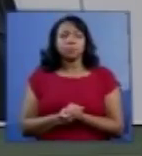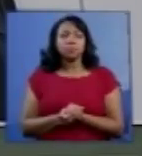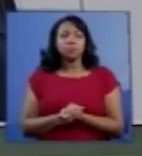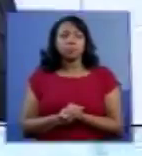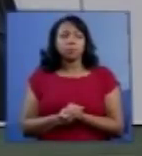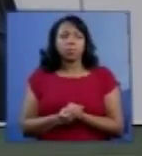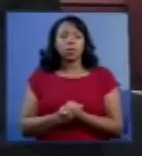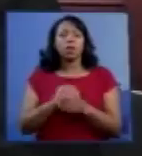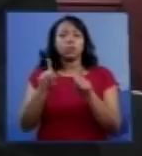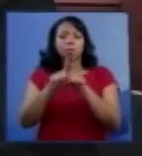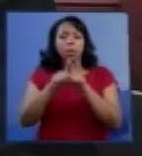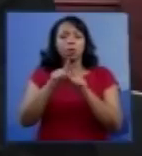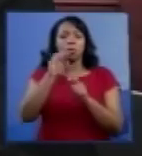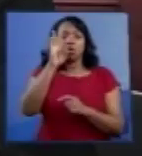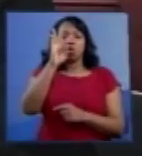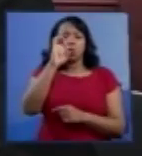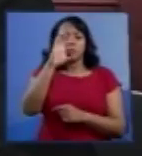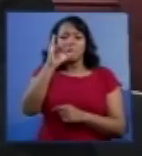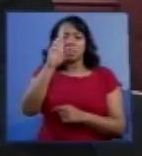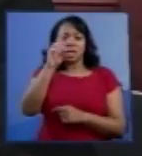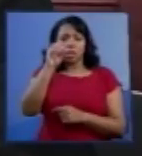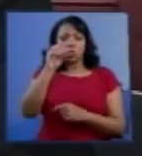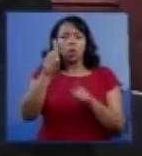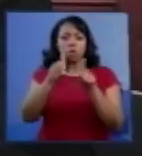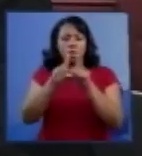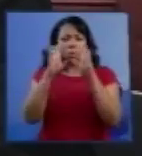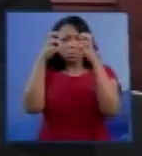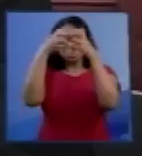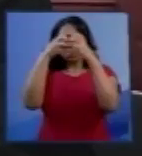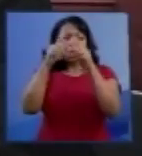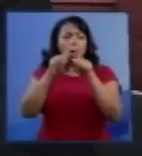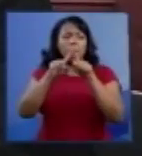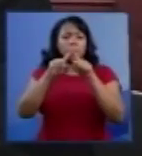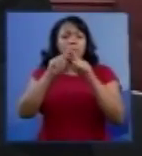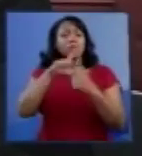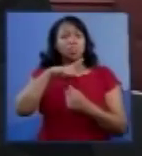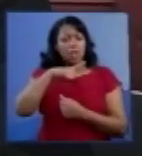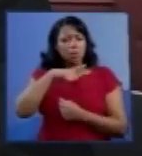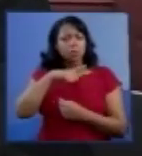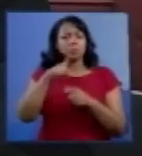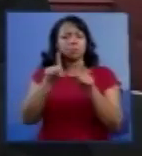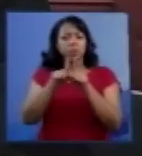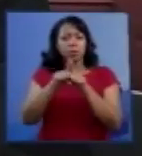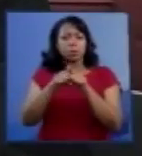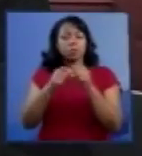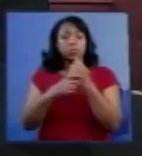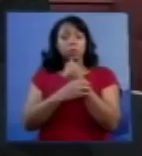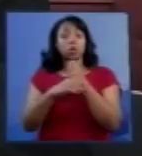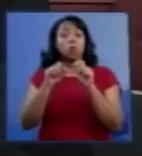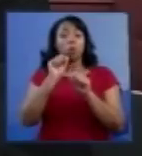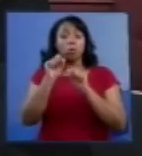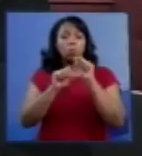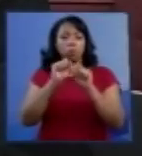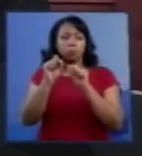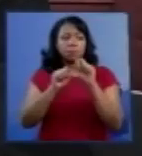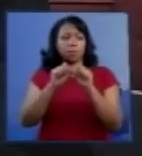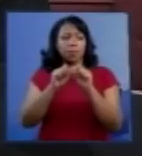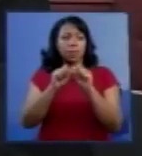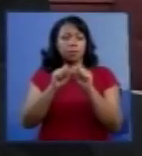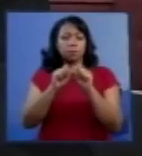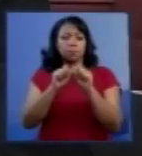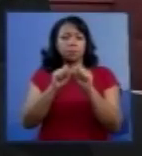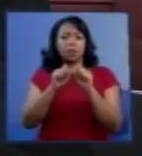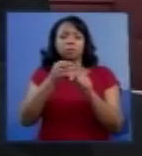um tecido esponjoso. Então, nós temos, seguramente, essa